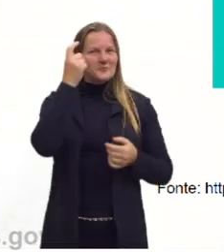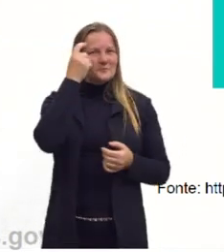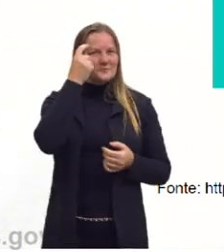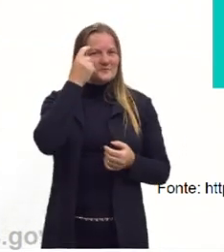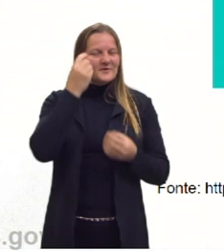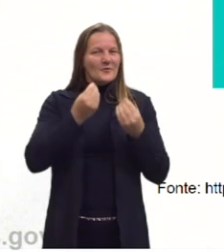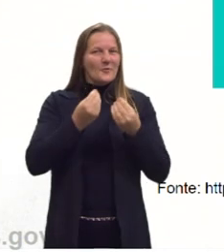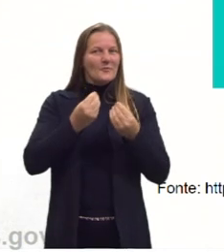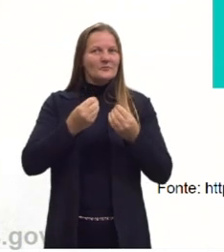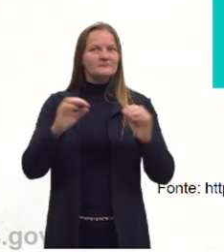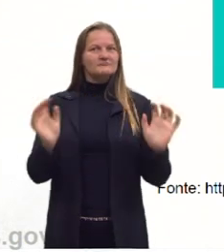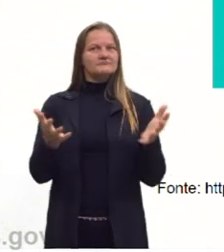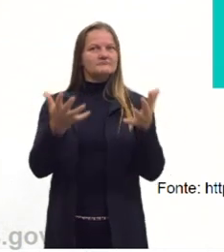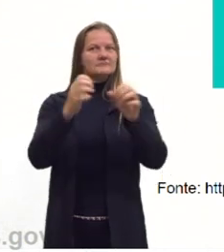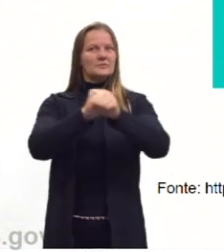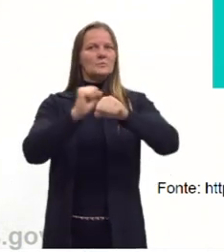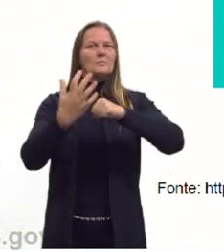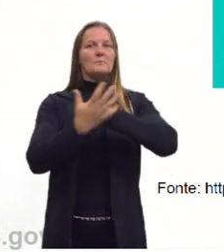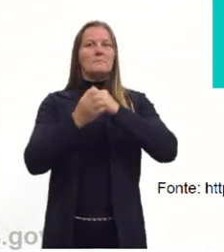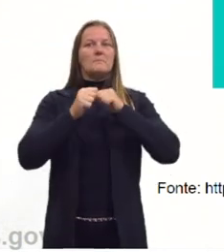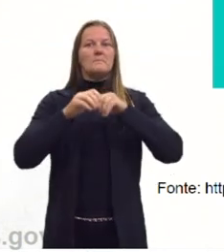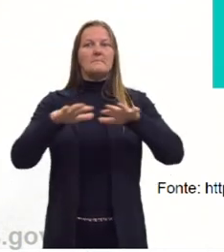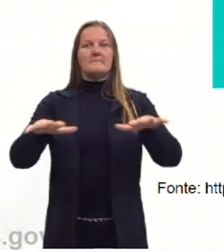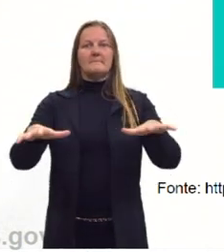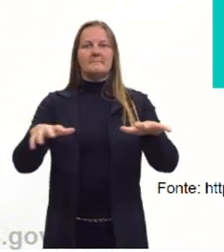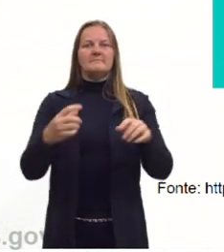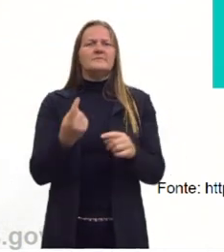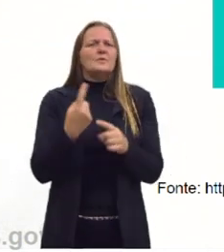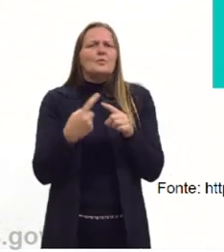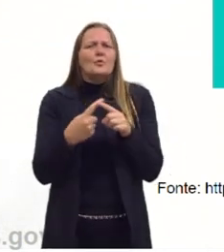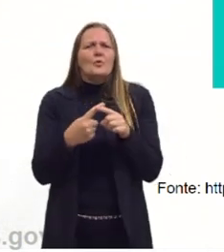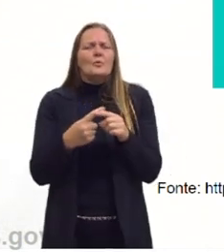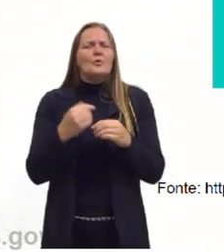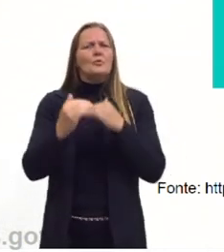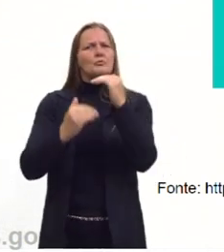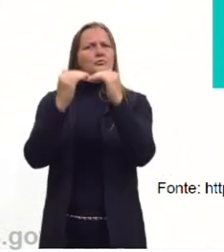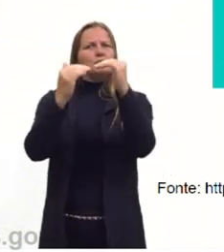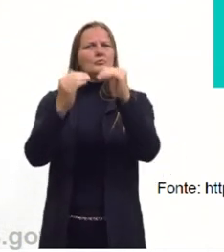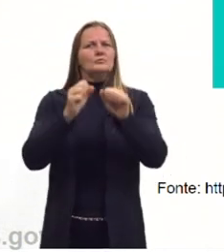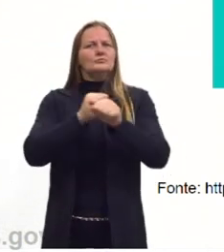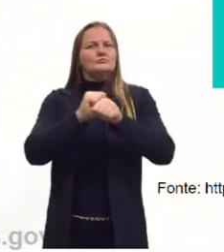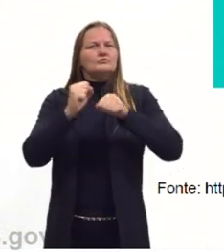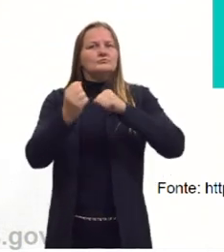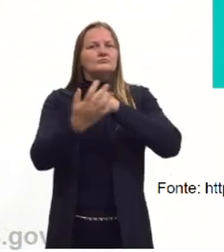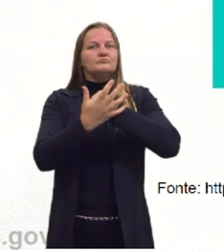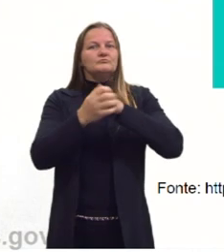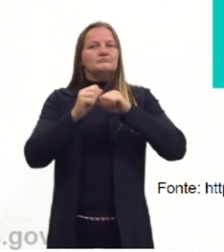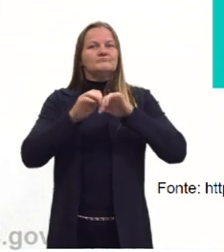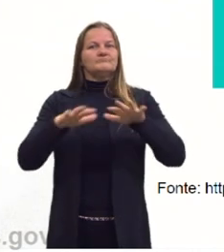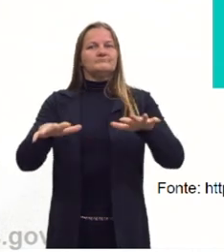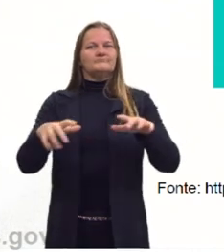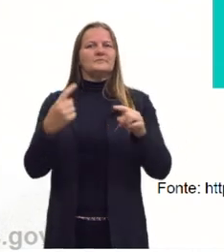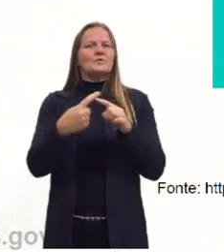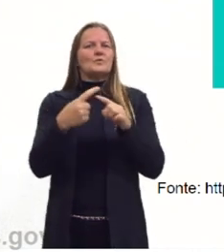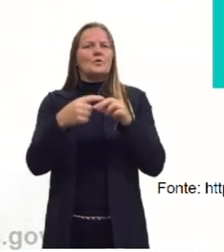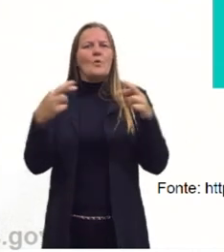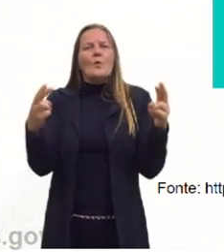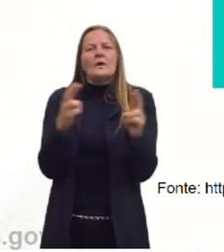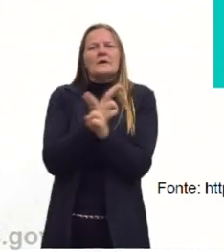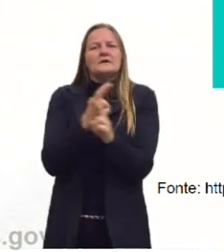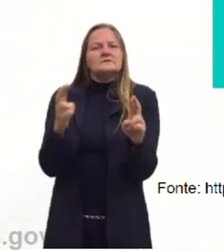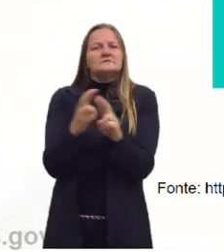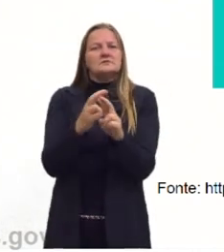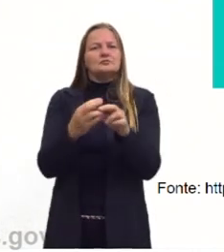empreendedorismo da pandemia. Mas o que teve a ver o empreendedorismo da pandemia com estequiometria? Muitas vezes a gente não